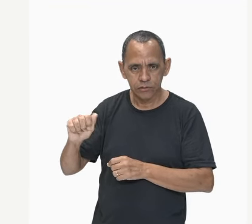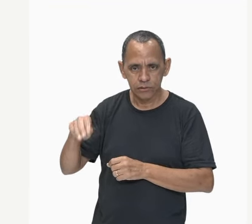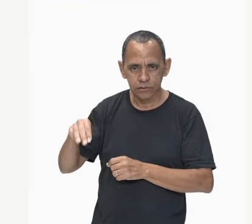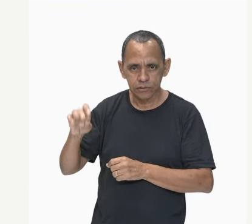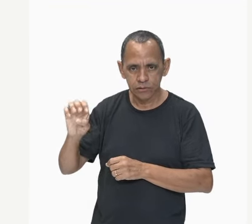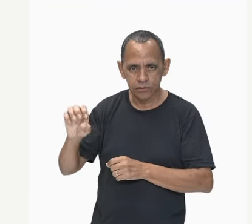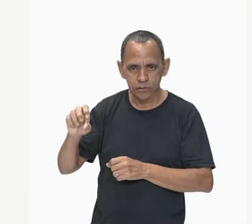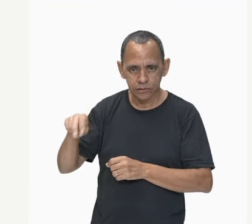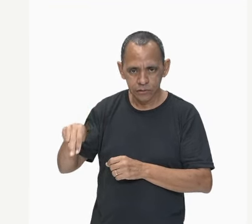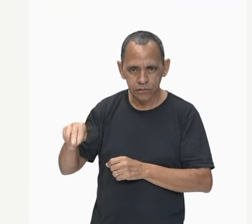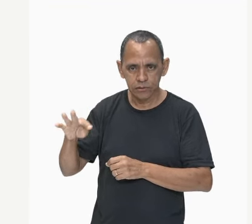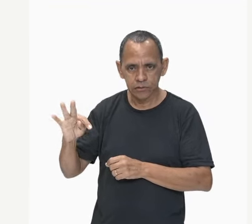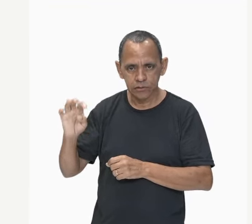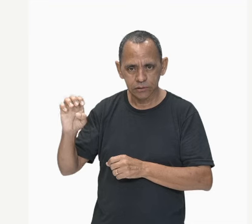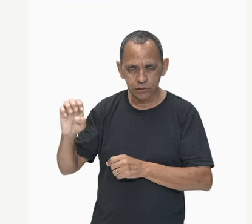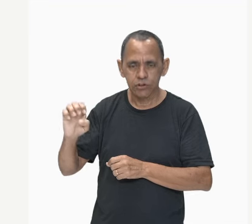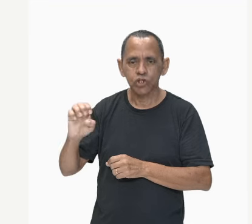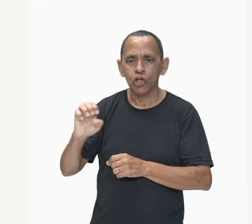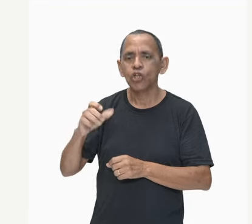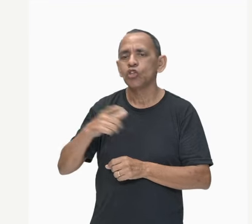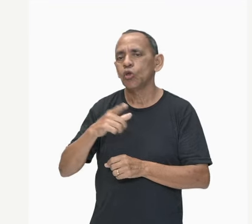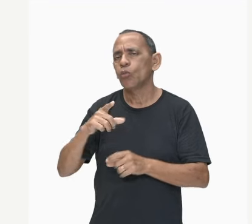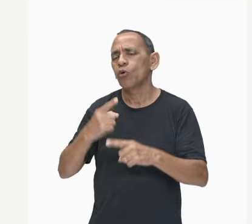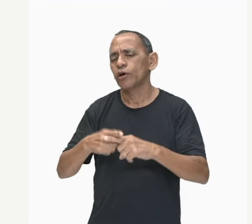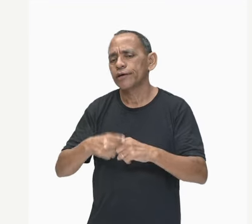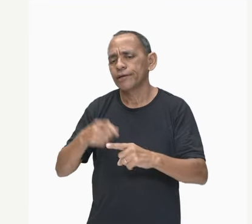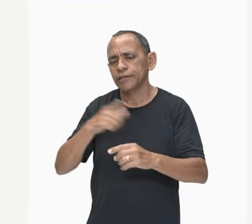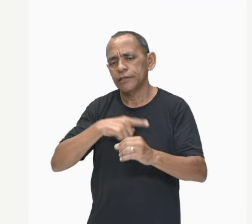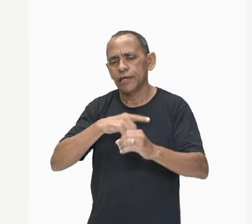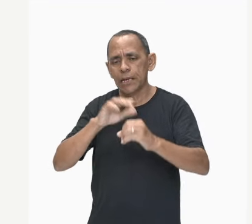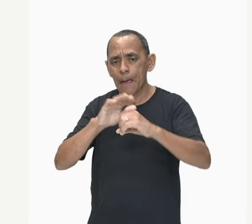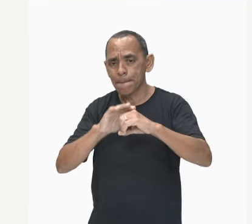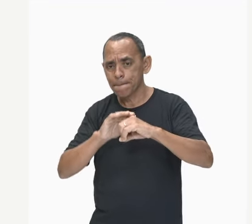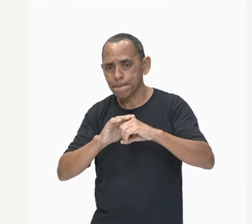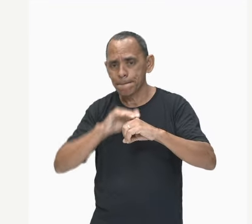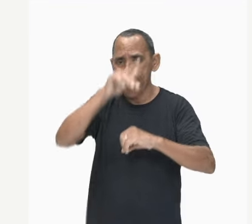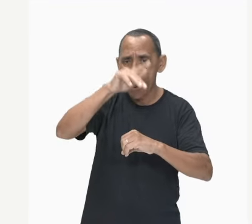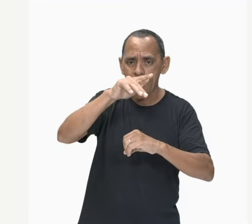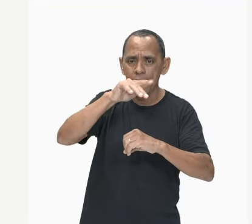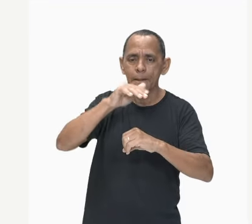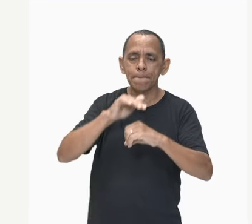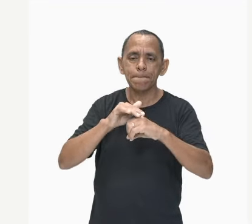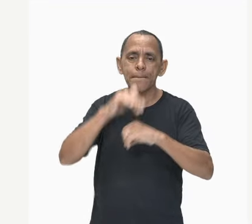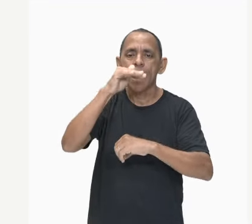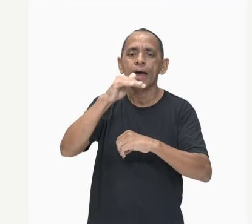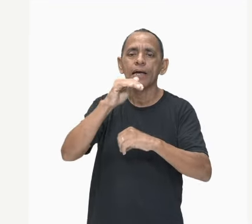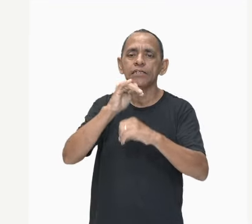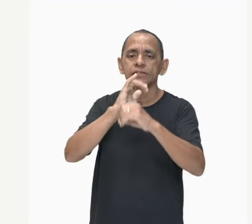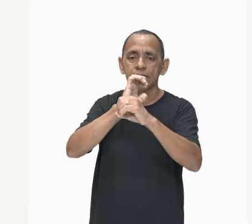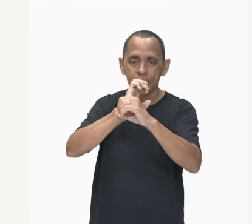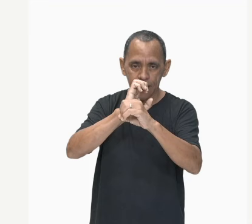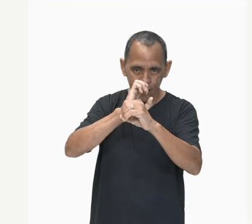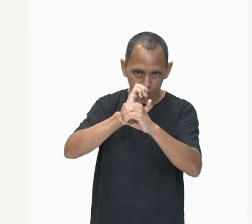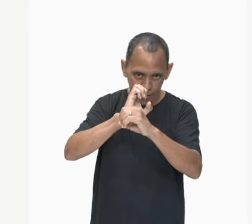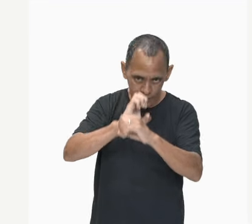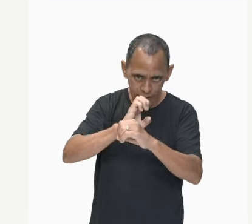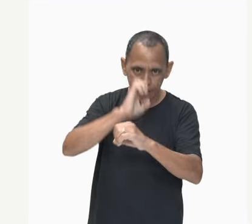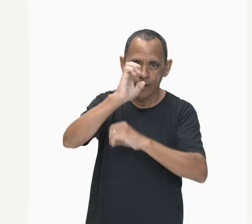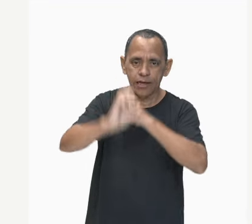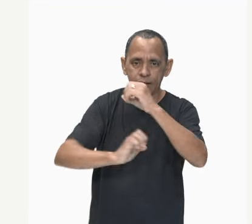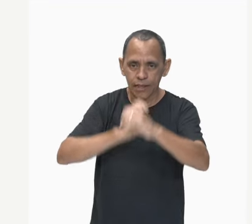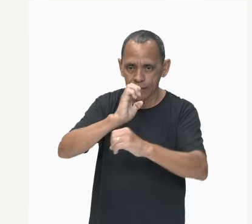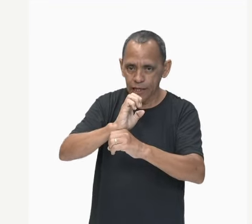prótons. Então, não esqueçam, quando falarmos aí de corpo eletrizado